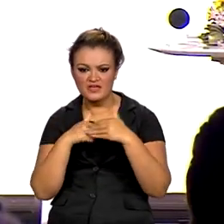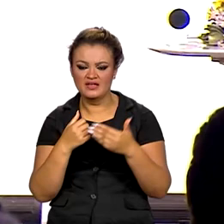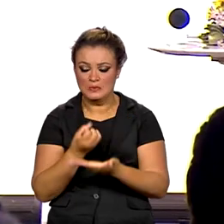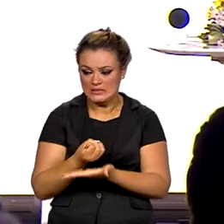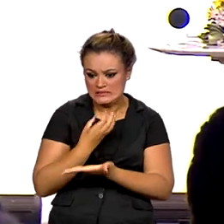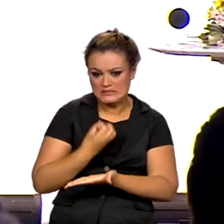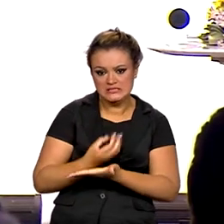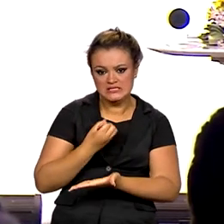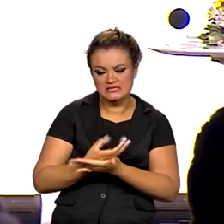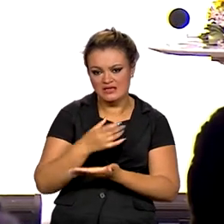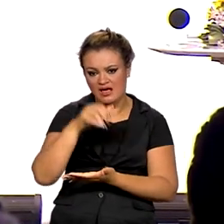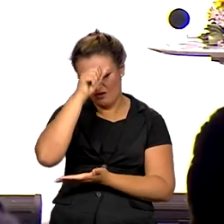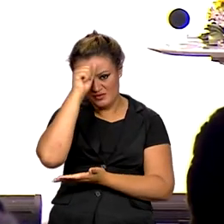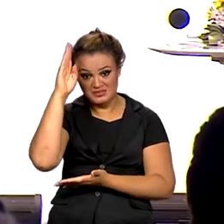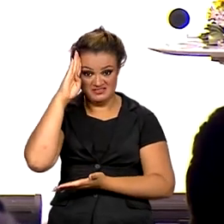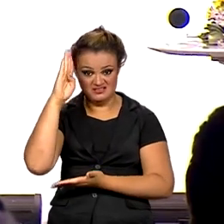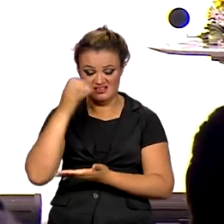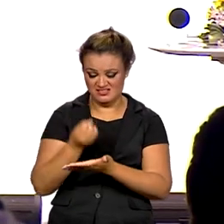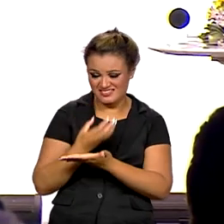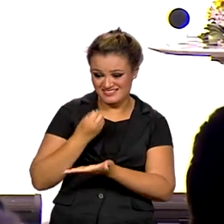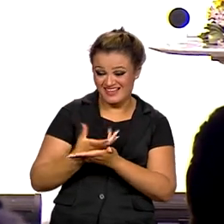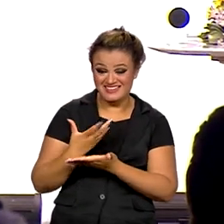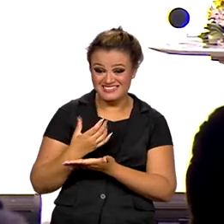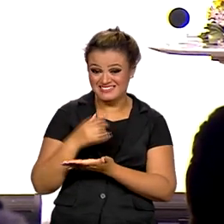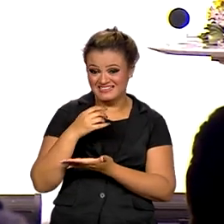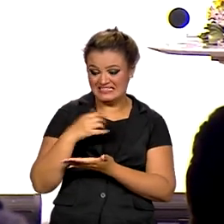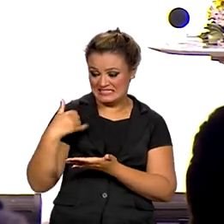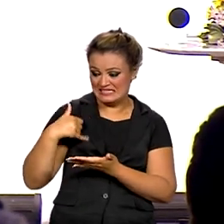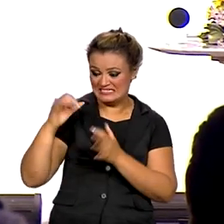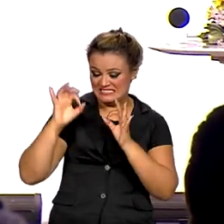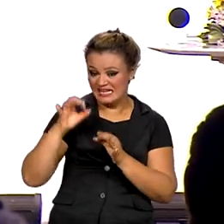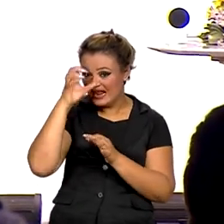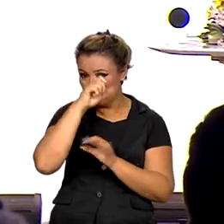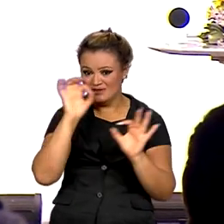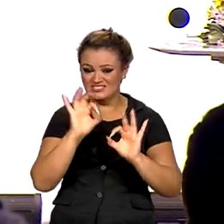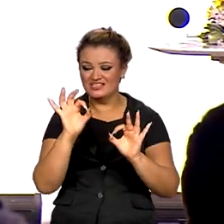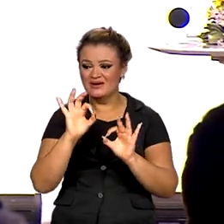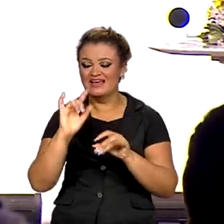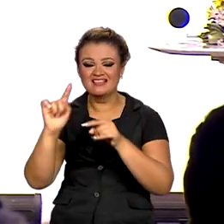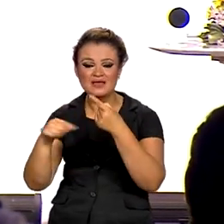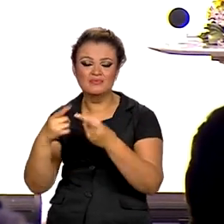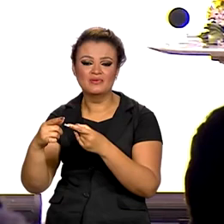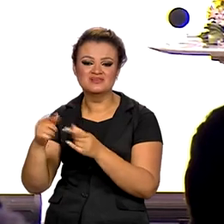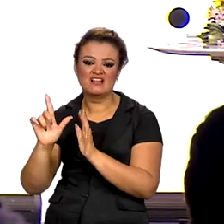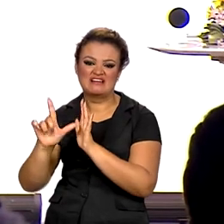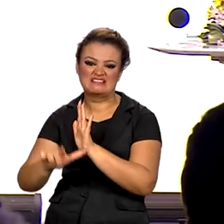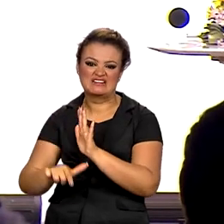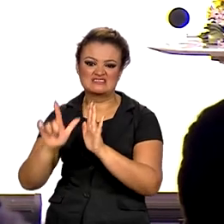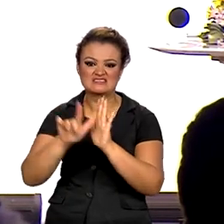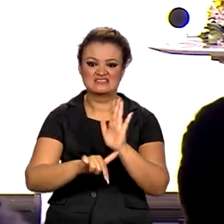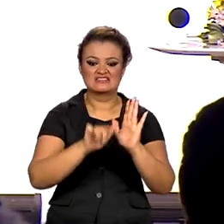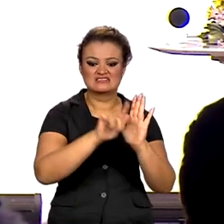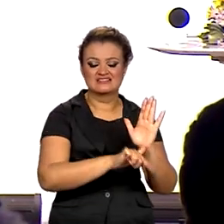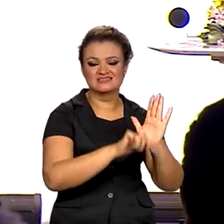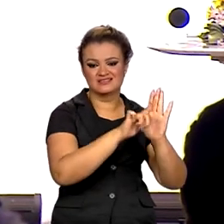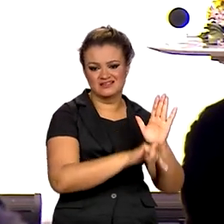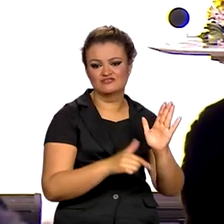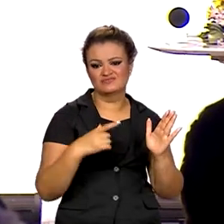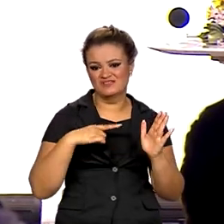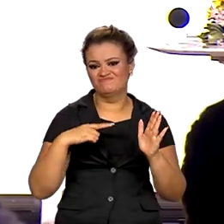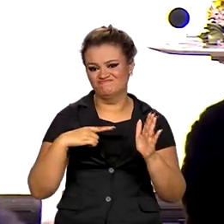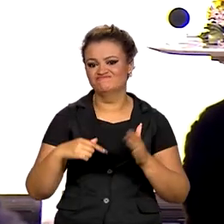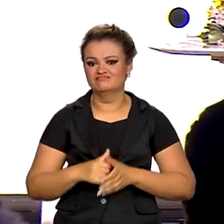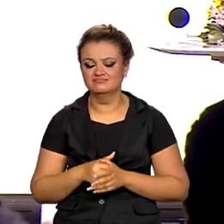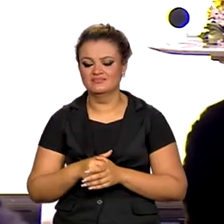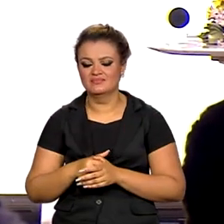Quando a criança não se alfabetiza na idade certa, há uma distorção em idade séria totalmente ao longo da sua vida escolar.